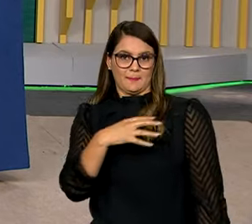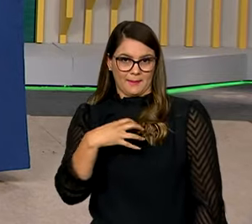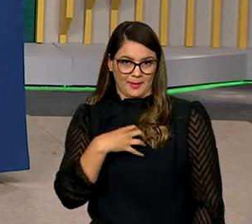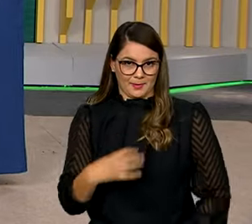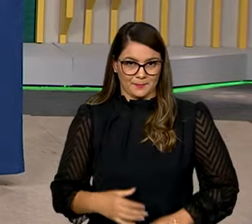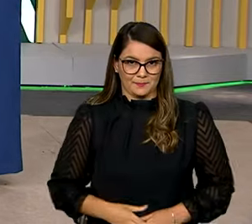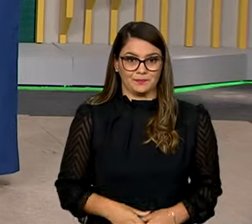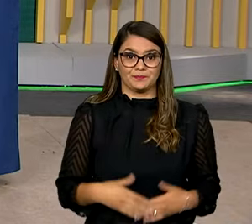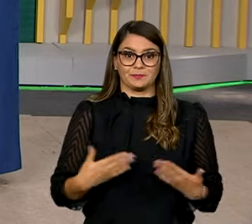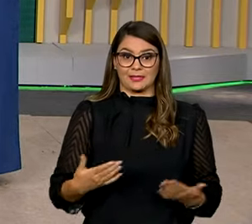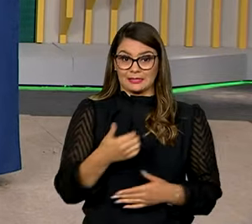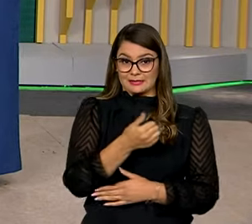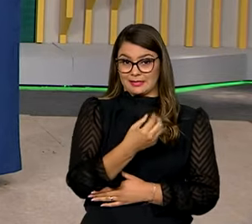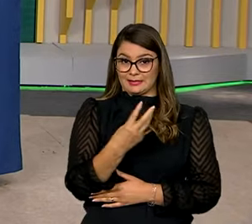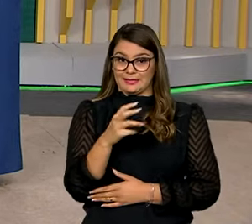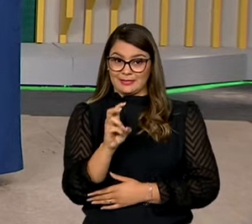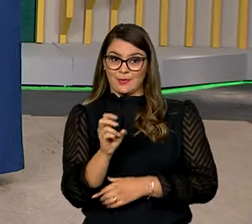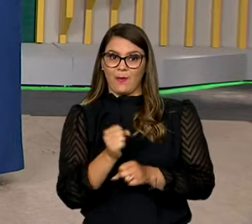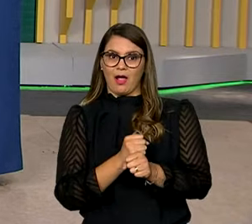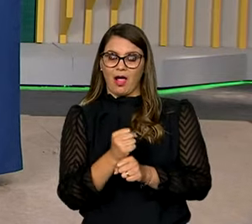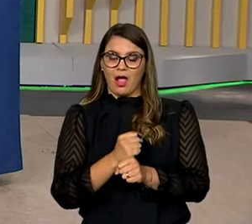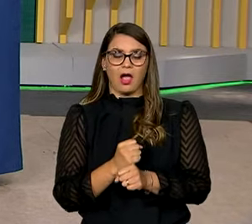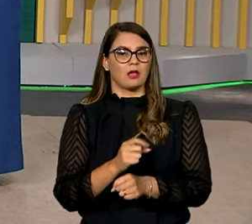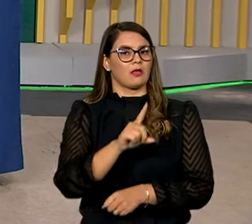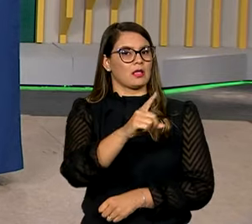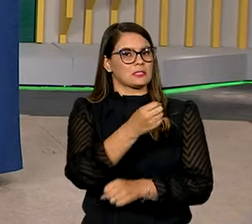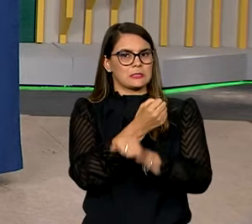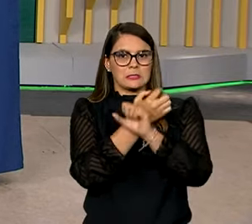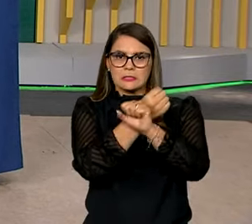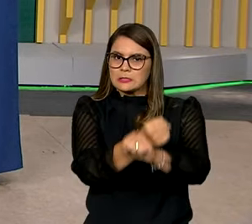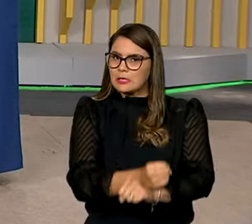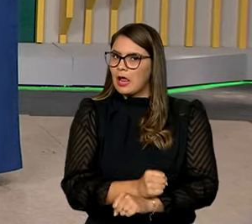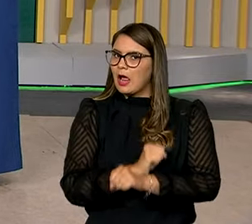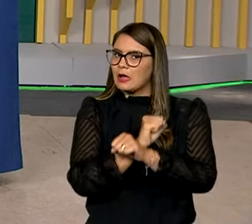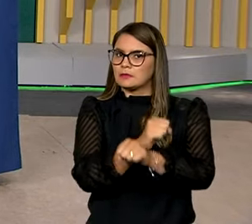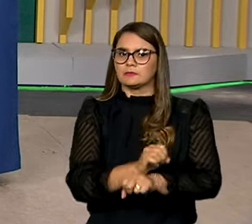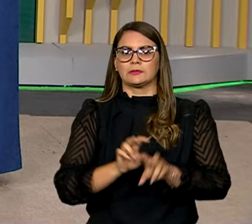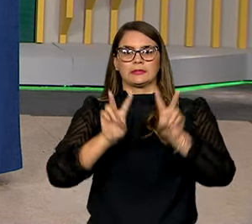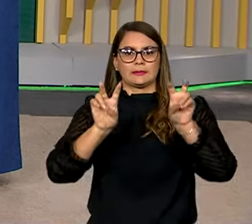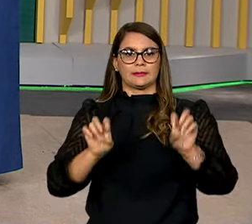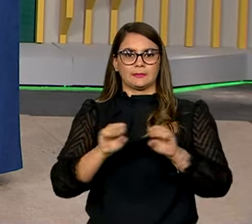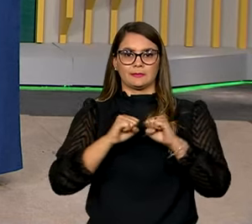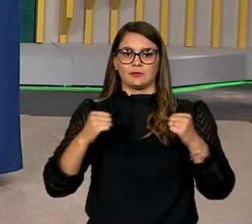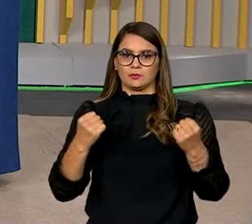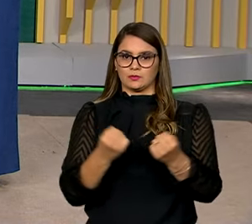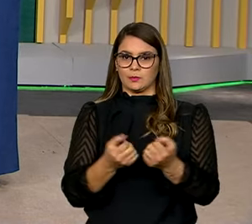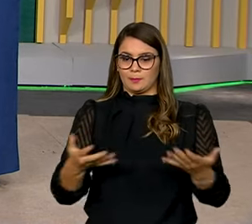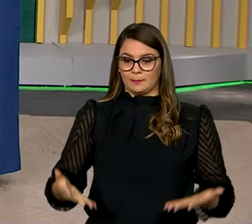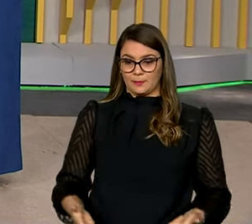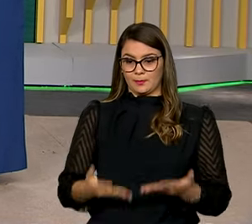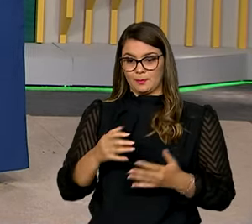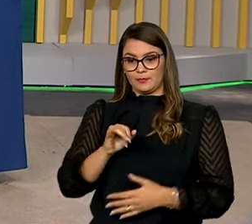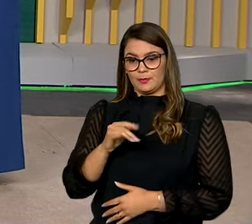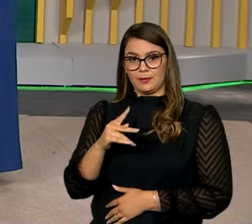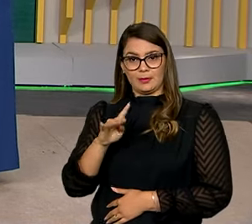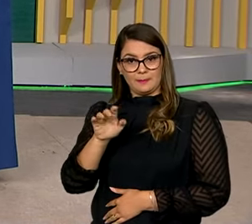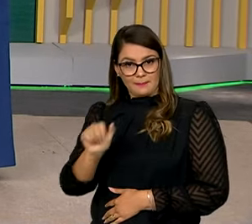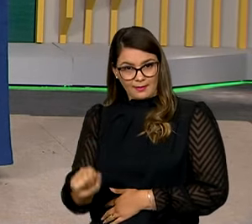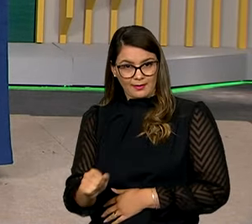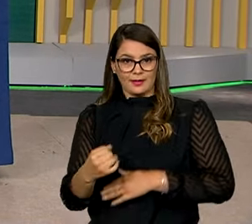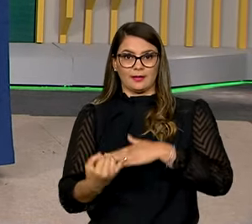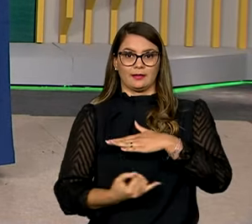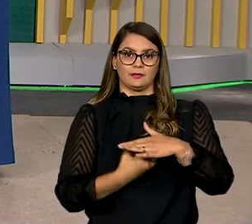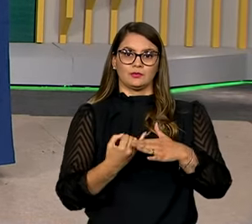Bom, os 135 anos de abolição da escravatura foram tema de um seminário promovido pelo IPEA, o Instituto